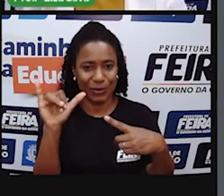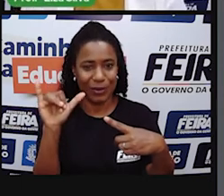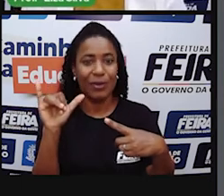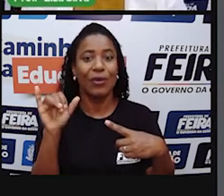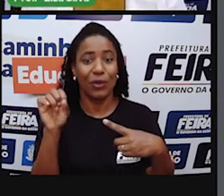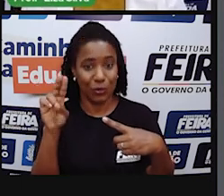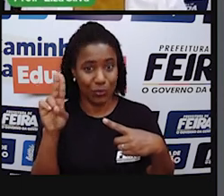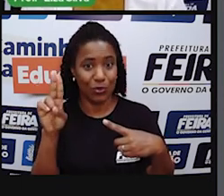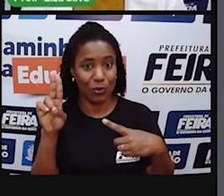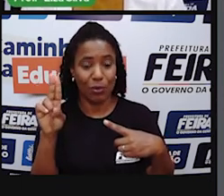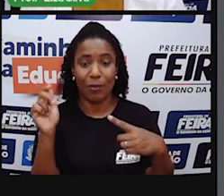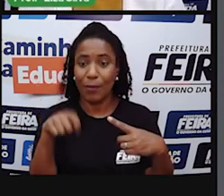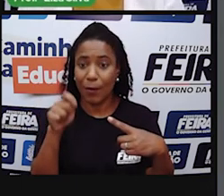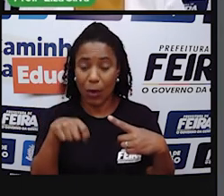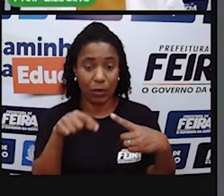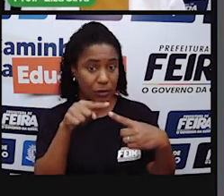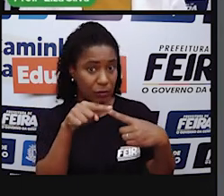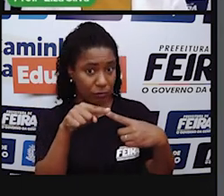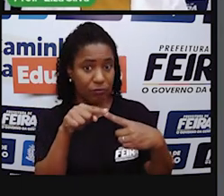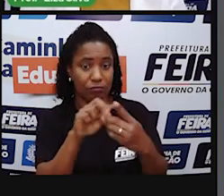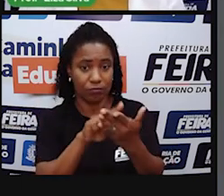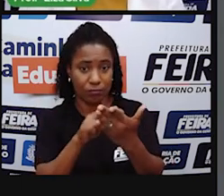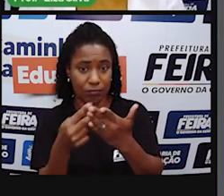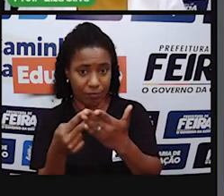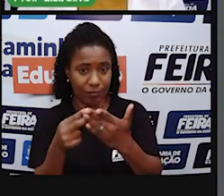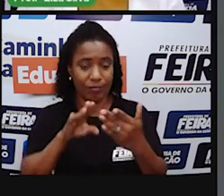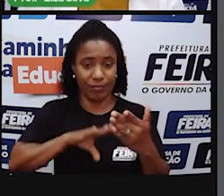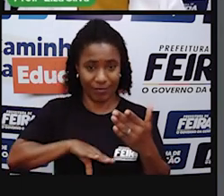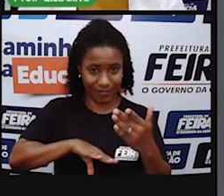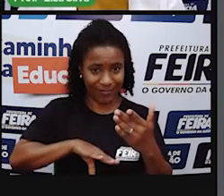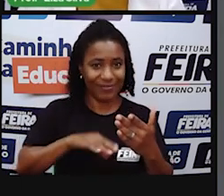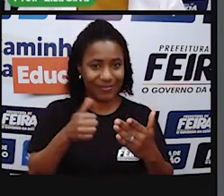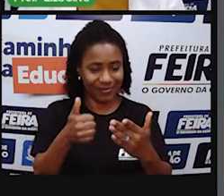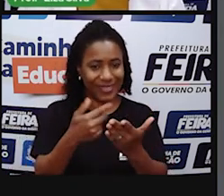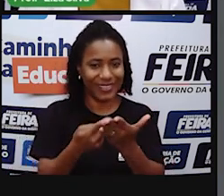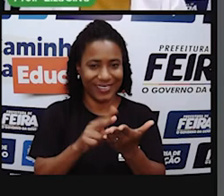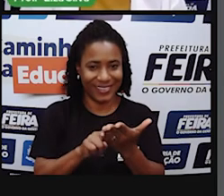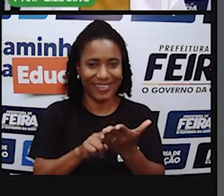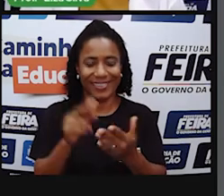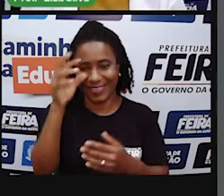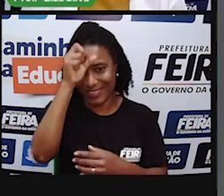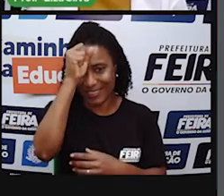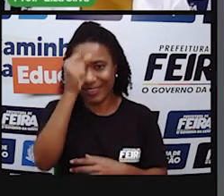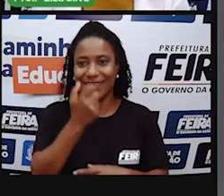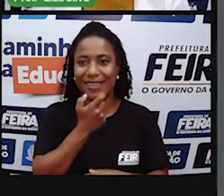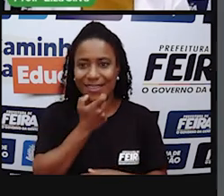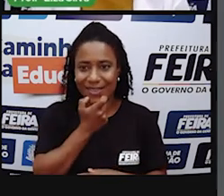também É uma oportunidade De vocês Praticarem O inglês Ok?